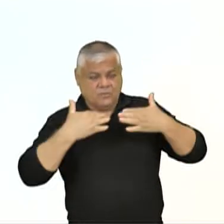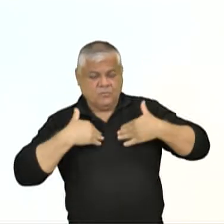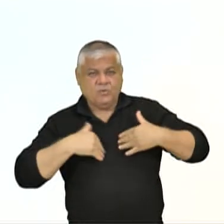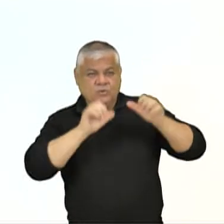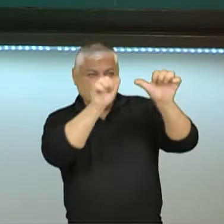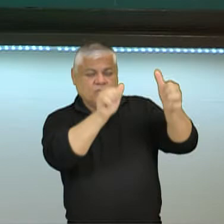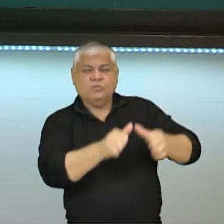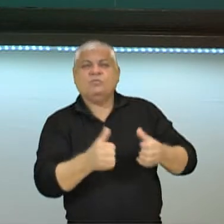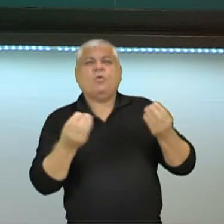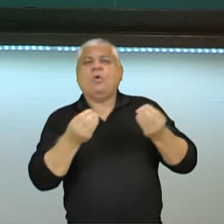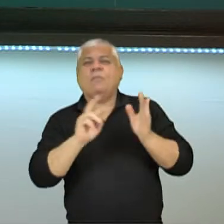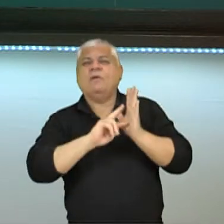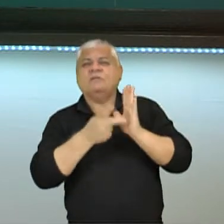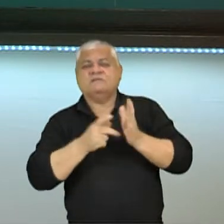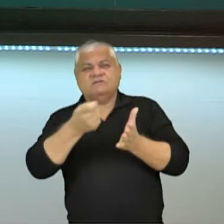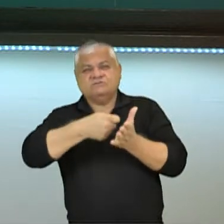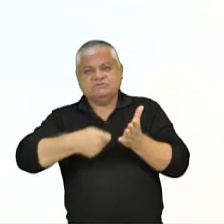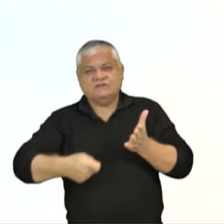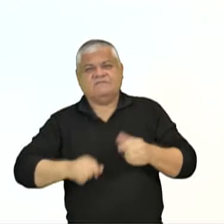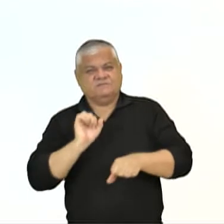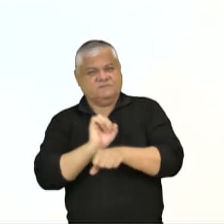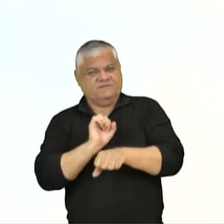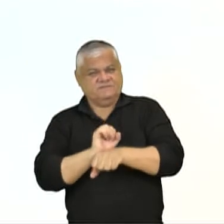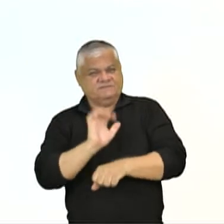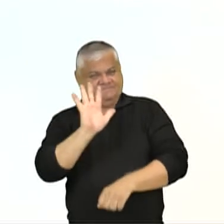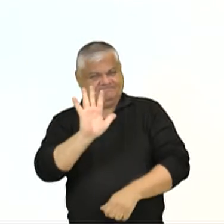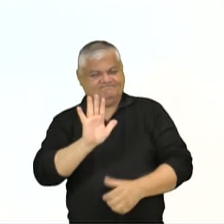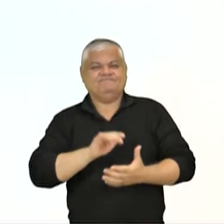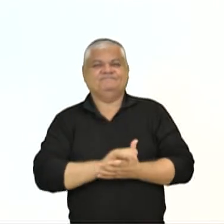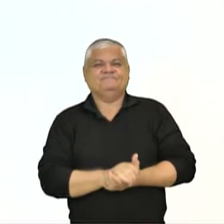representada? Escreve lá que eu estou aguardando vocês. Até.